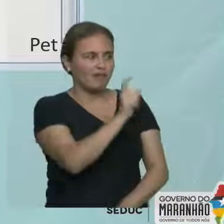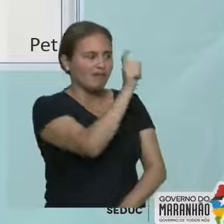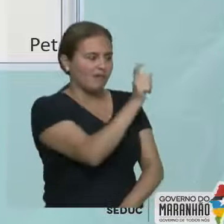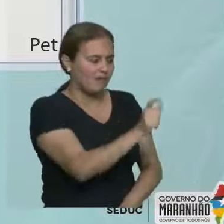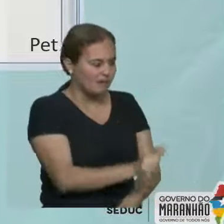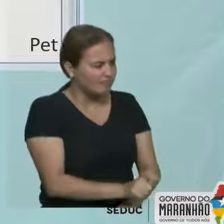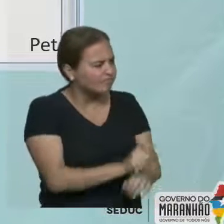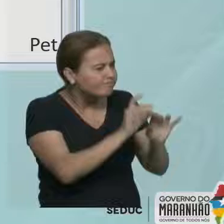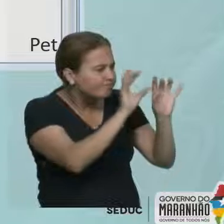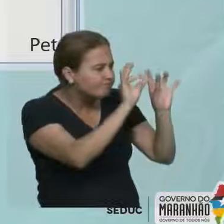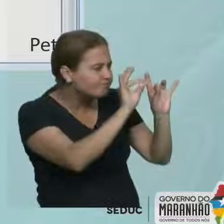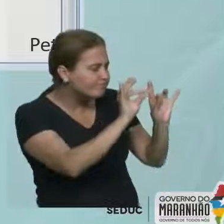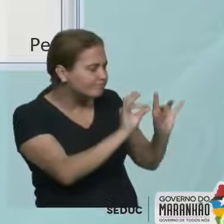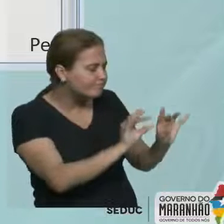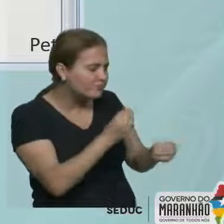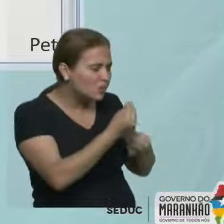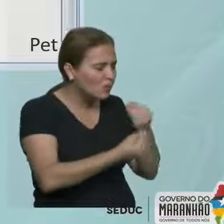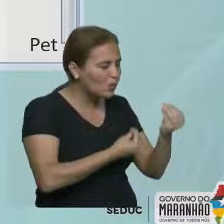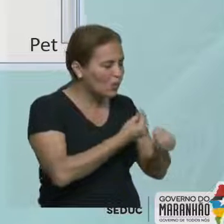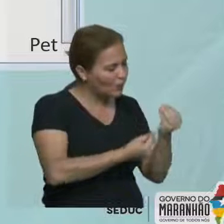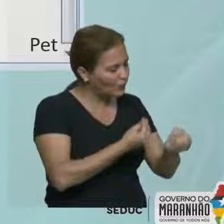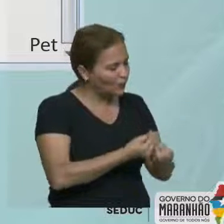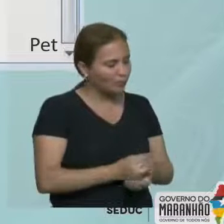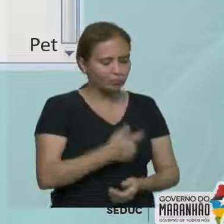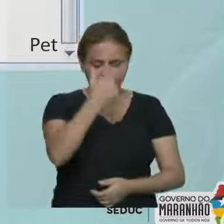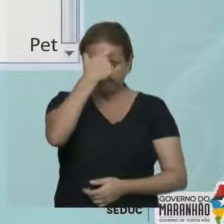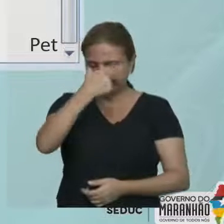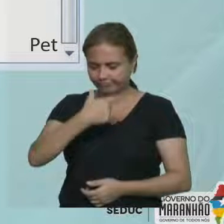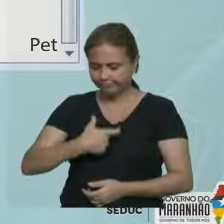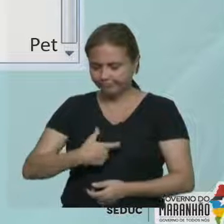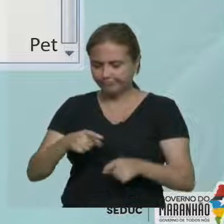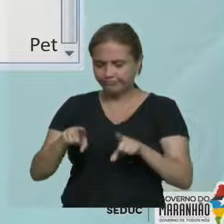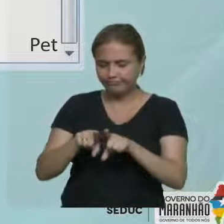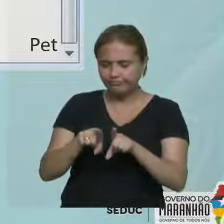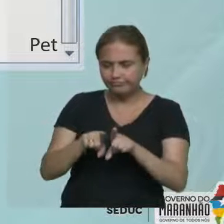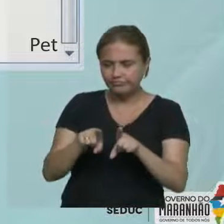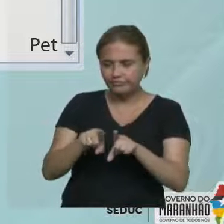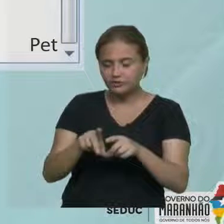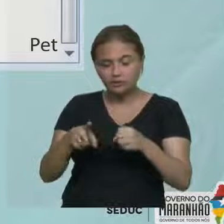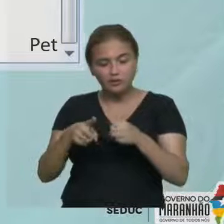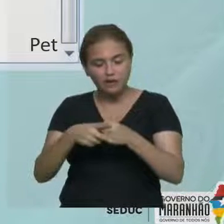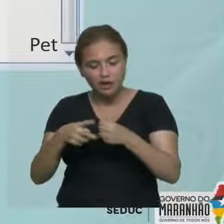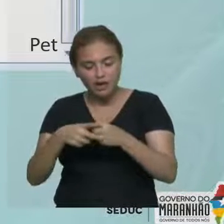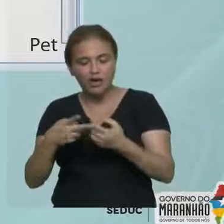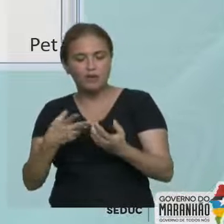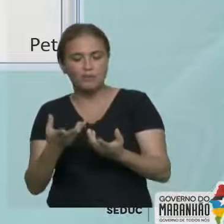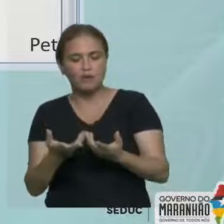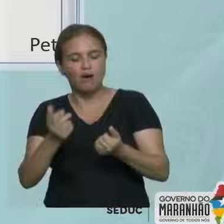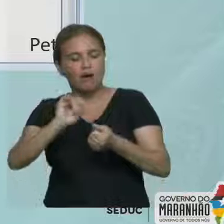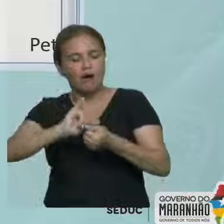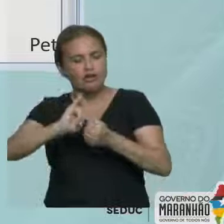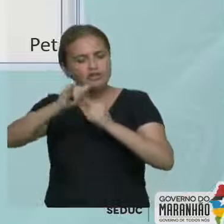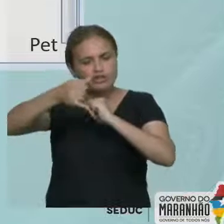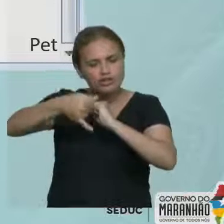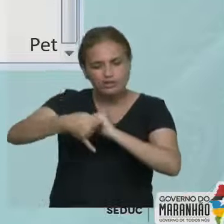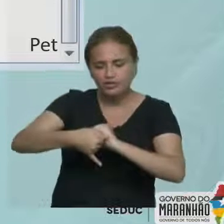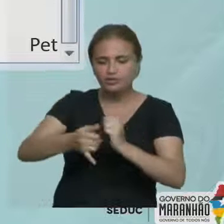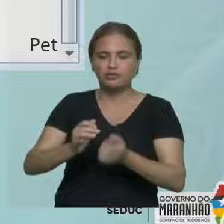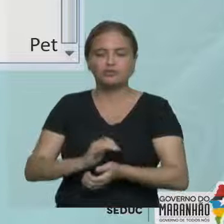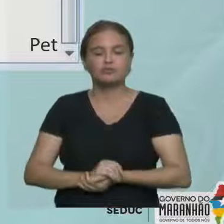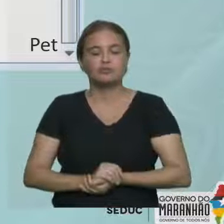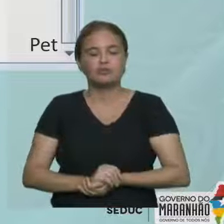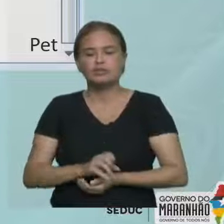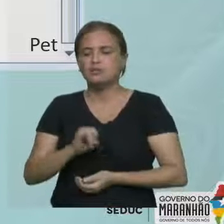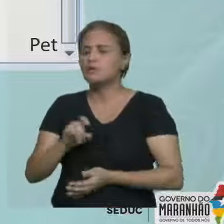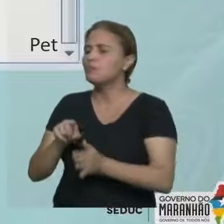você se descrever. Então, como é que você se descreve? Lembra da nossa aula de verbo to be, nossa aula de adjetivo? Vocês já são capazes de responder. Então, se eu